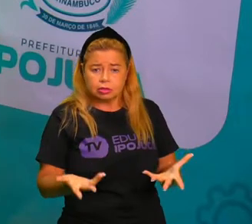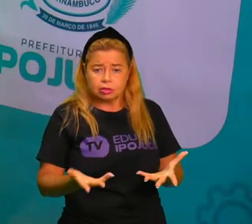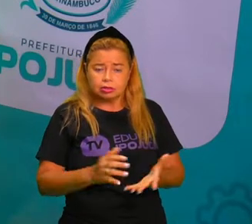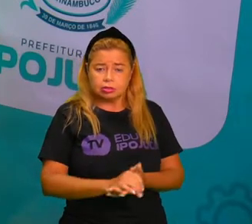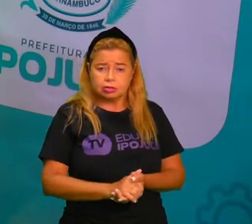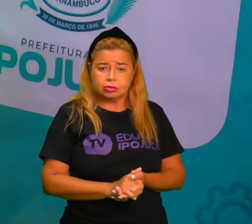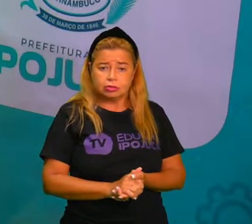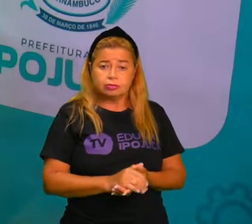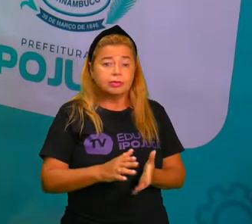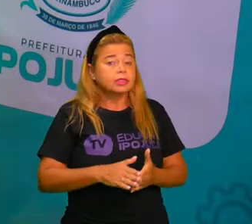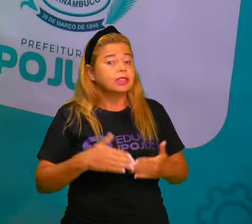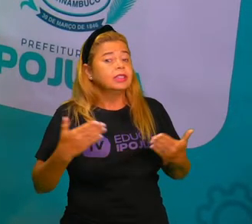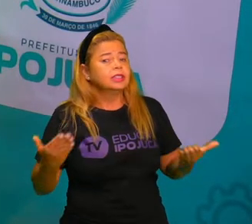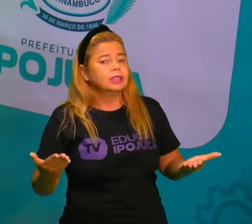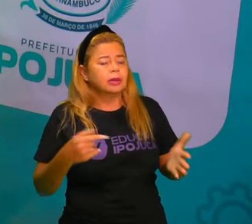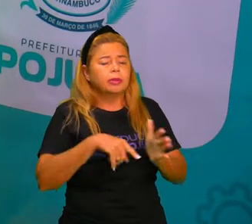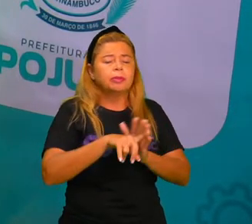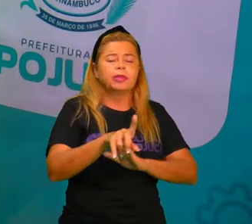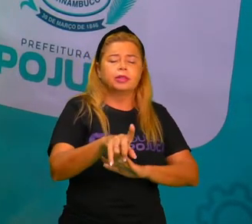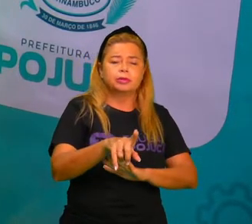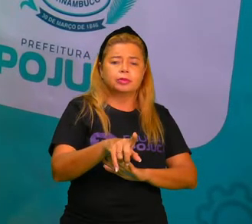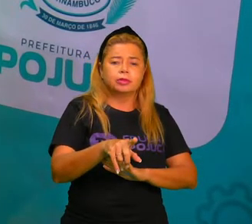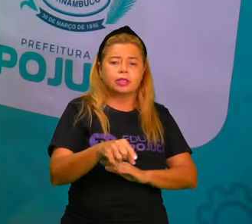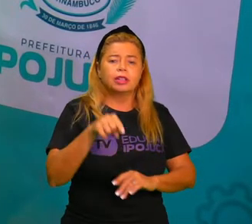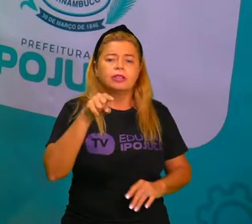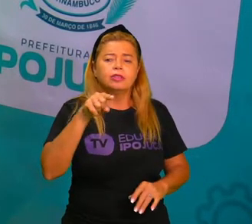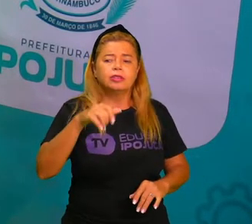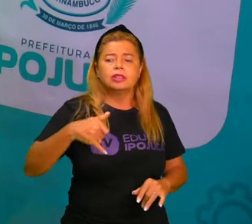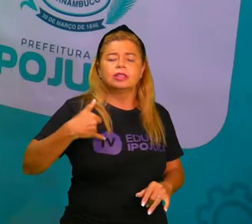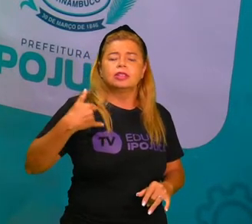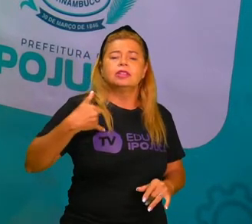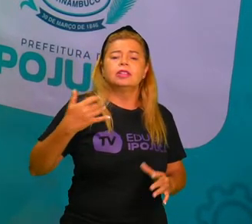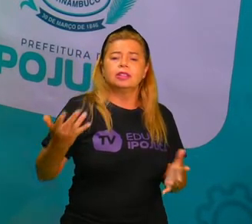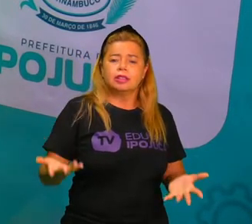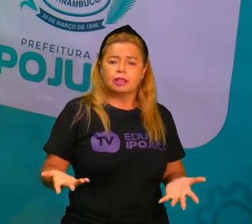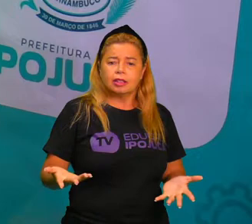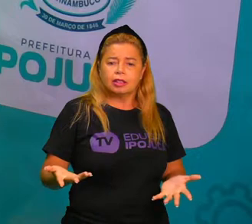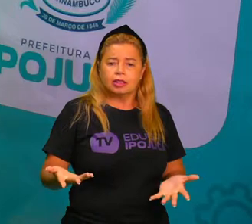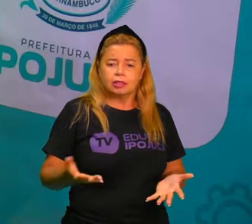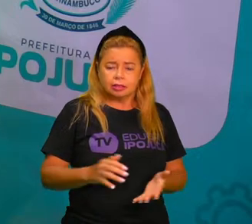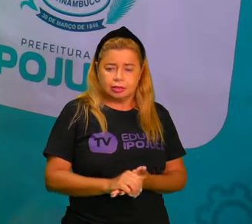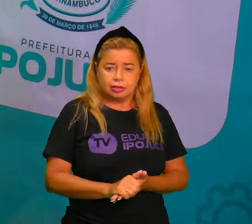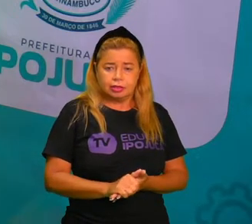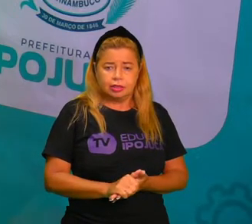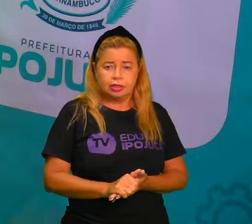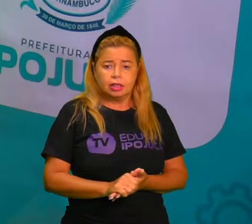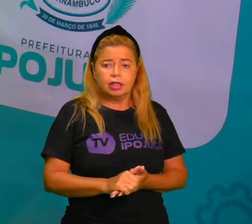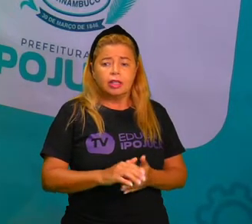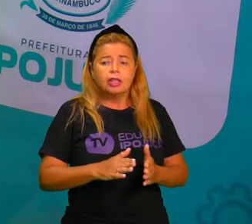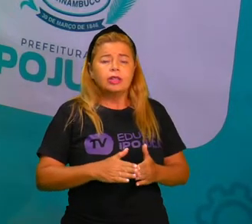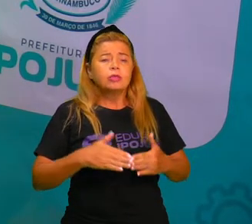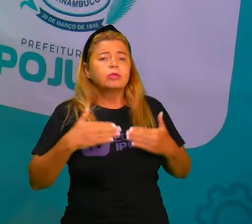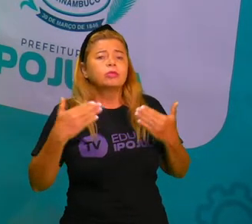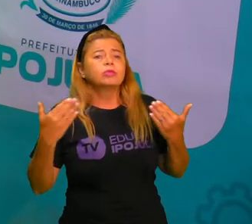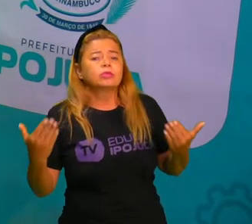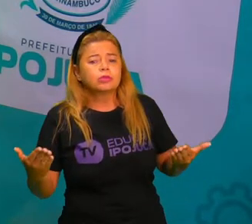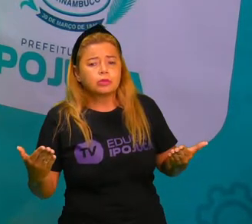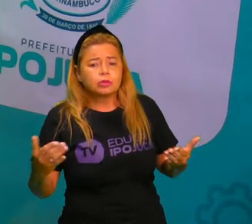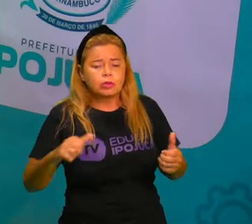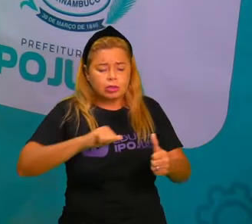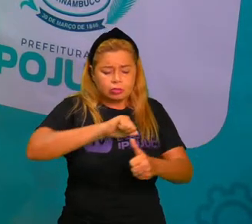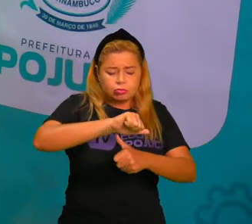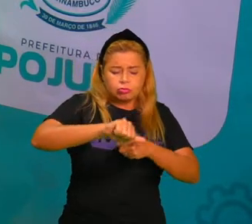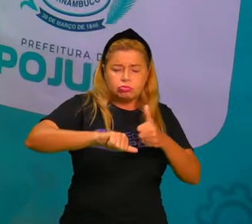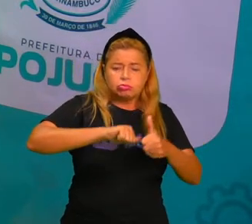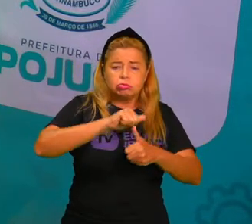quantos anos você tem? Você mudou ao longo do tempo? Quais mudanças aconteceram ou acontecem com você